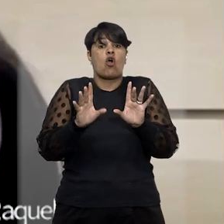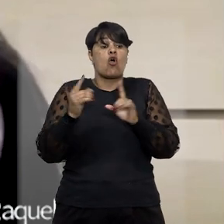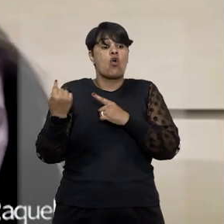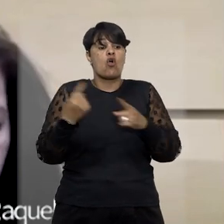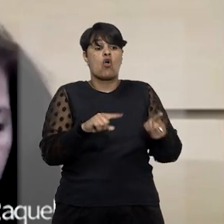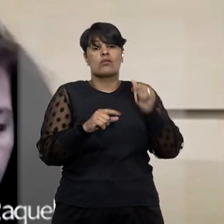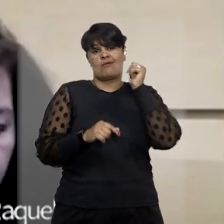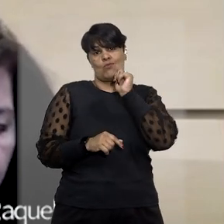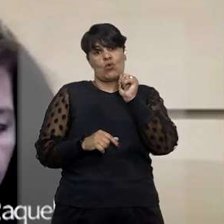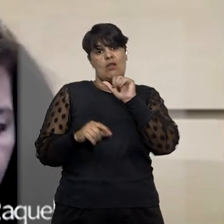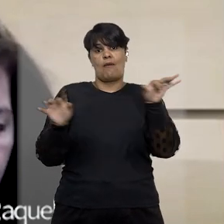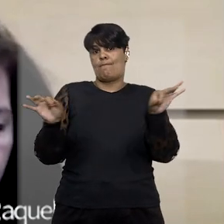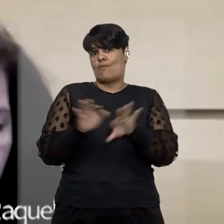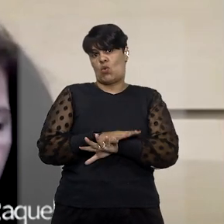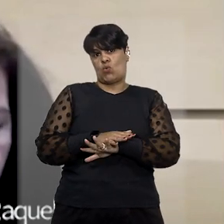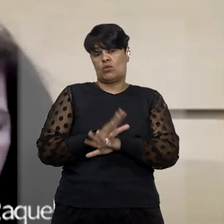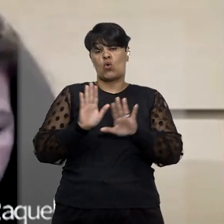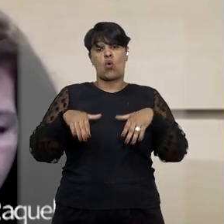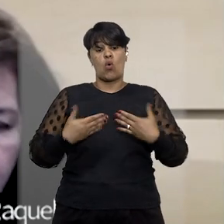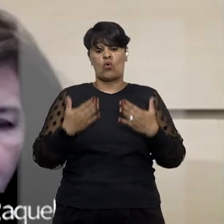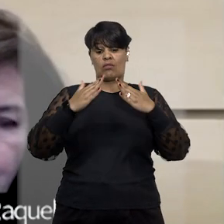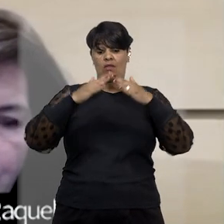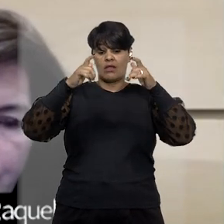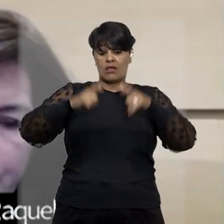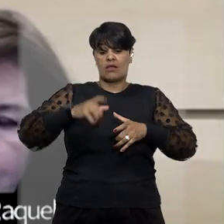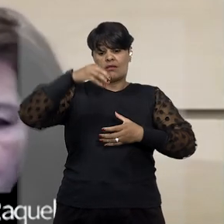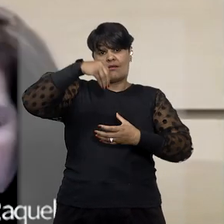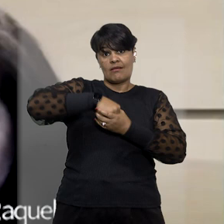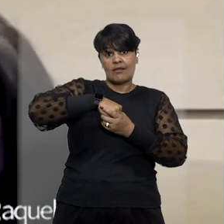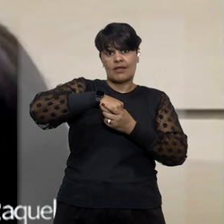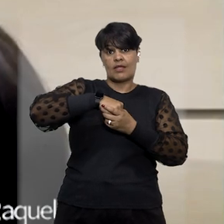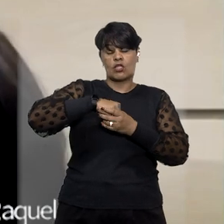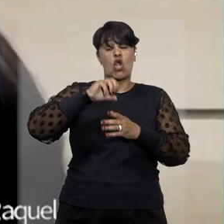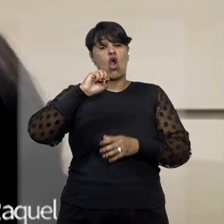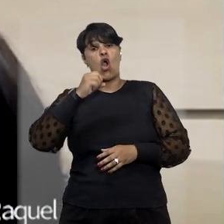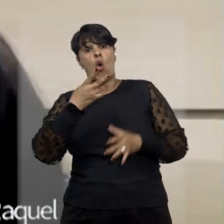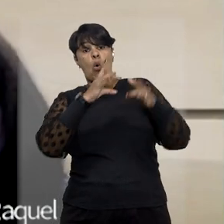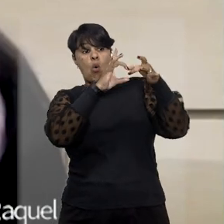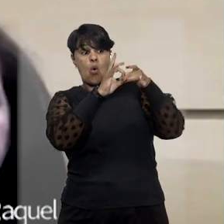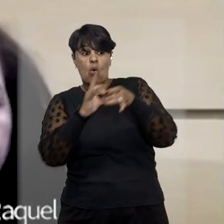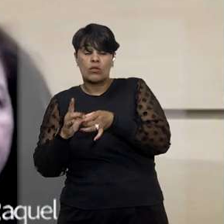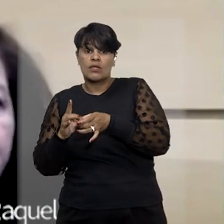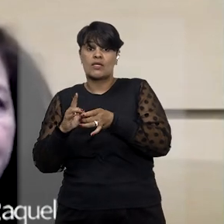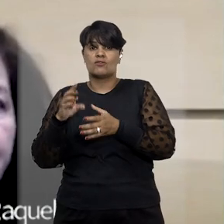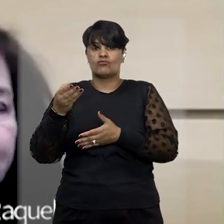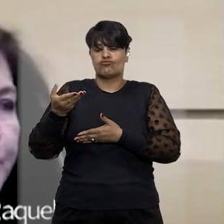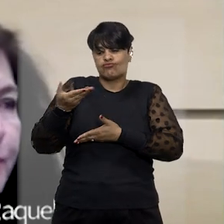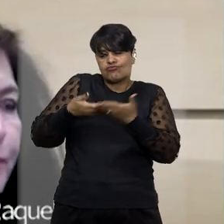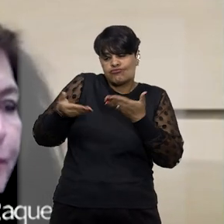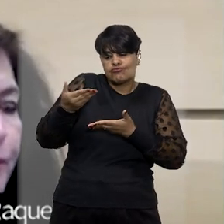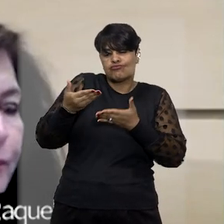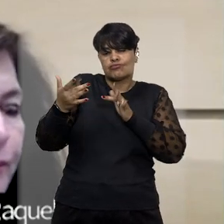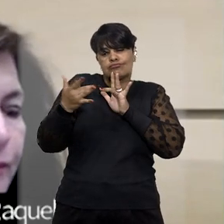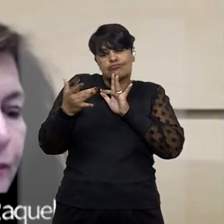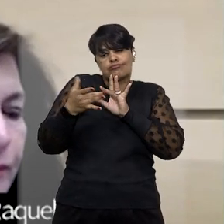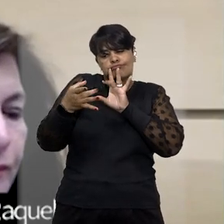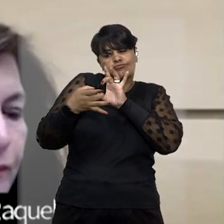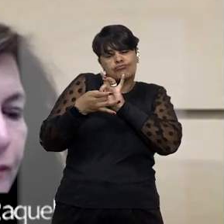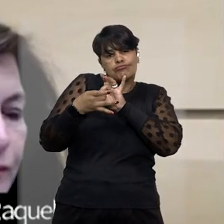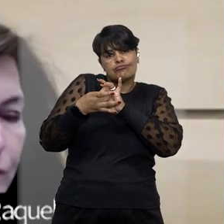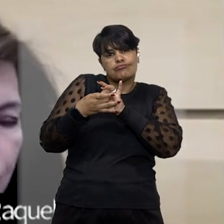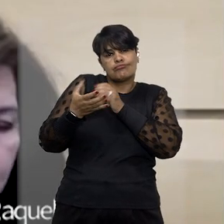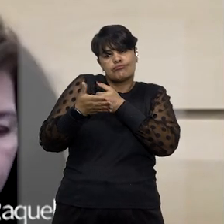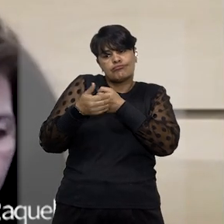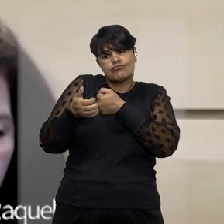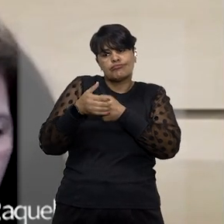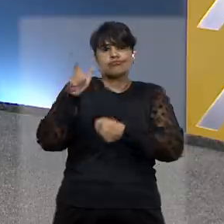violência seja cometida em ambiente doméstico e familiar ou no contexto de relação de intimidade ou afeto entre o agressor